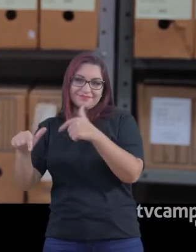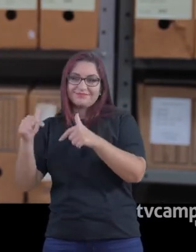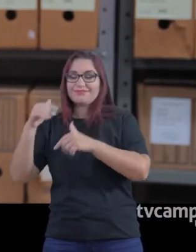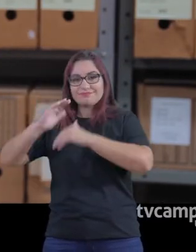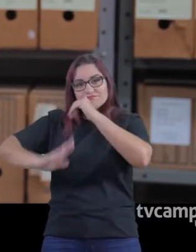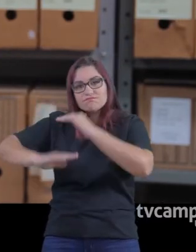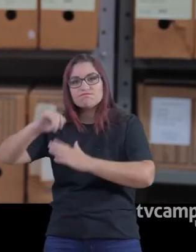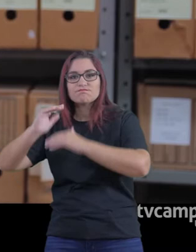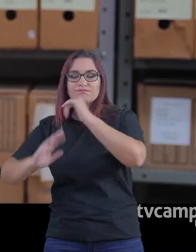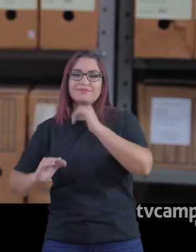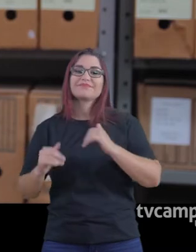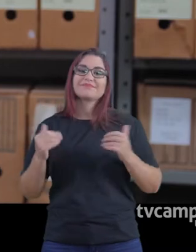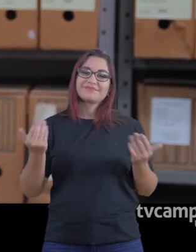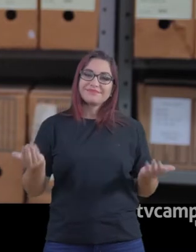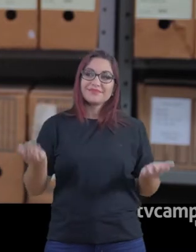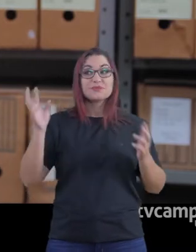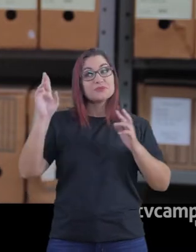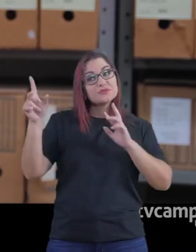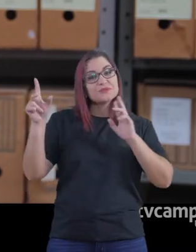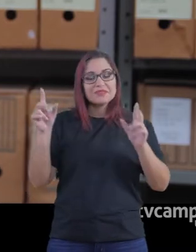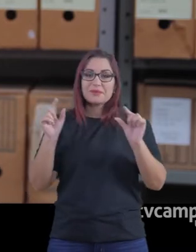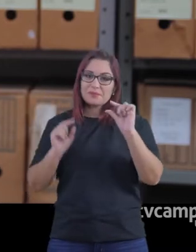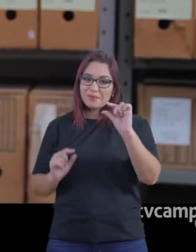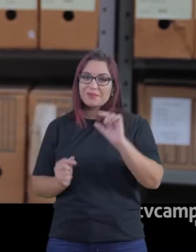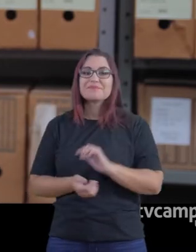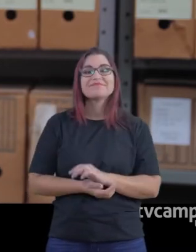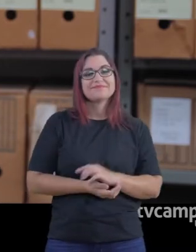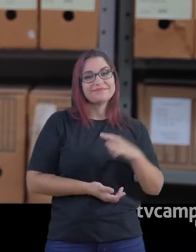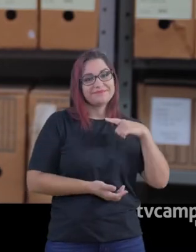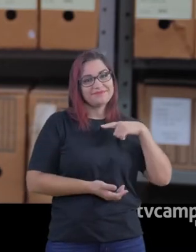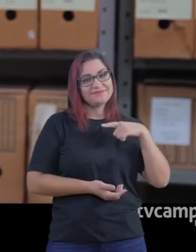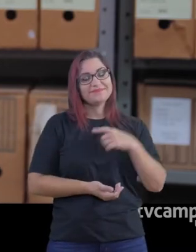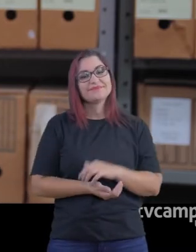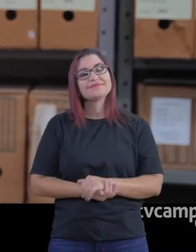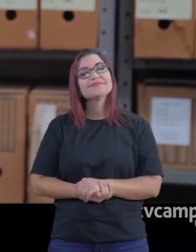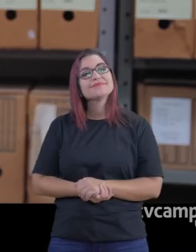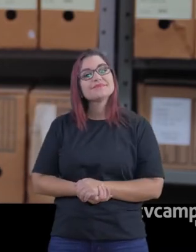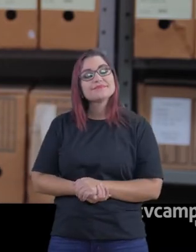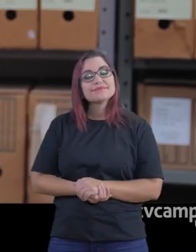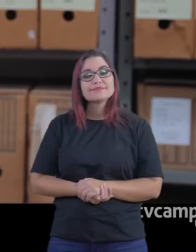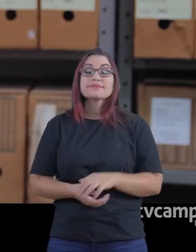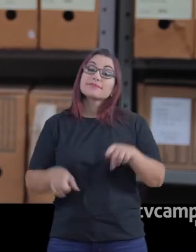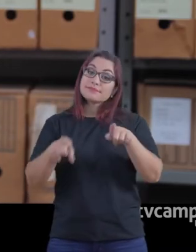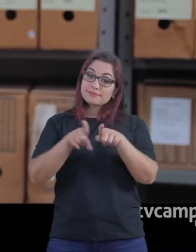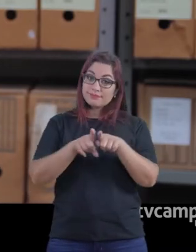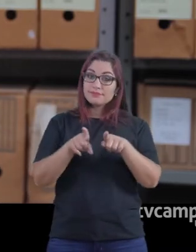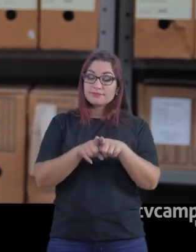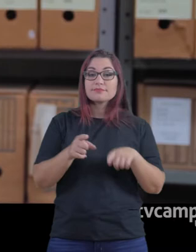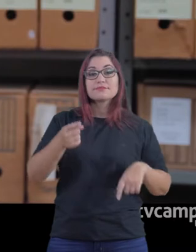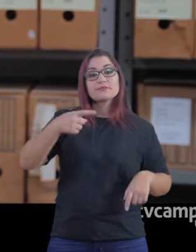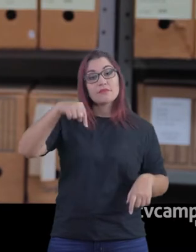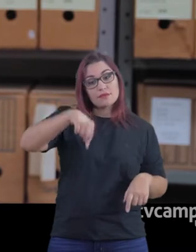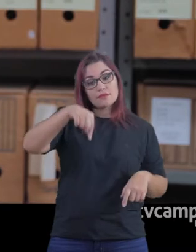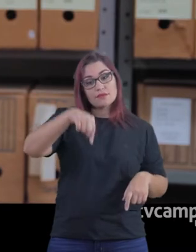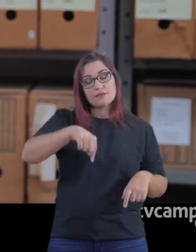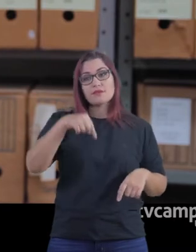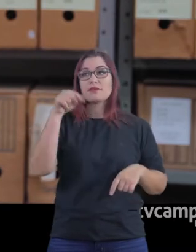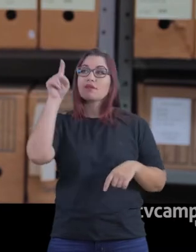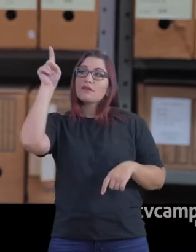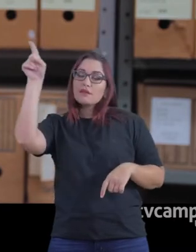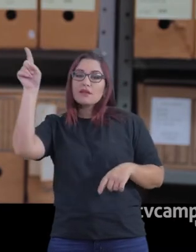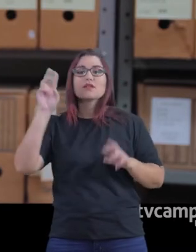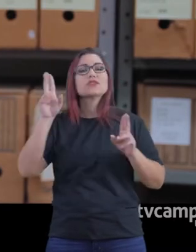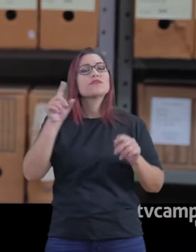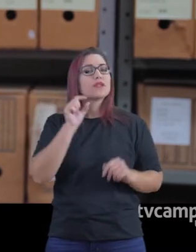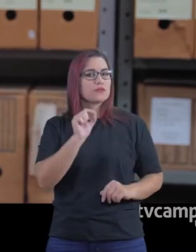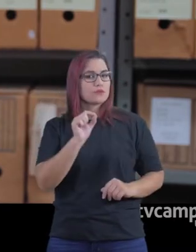comparar os ensinos superiores. E aí a gente tem, então, um dado muito importante que as universidades, a maioria das